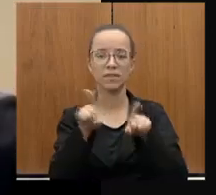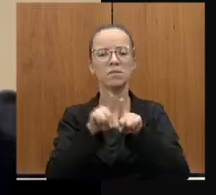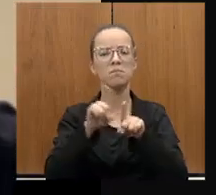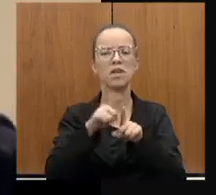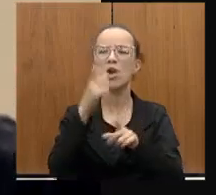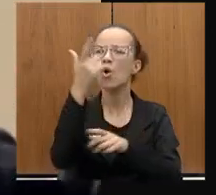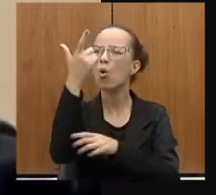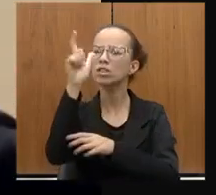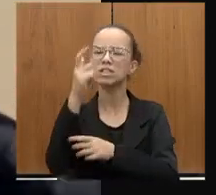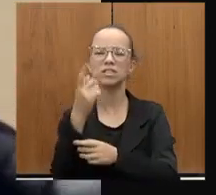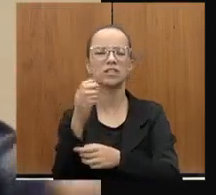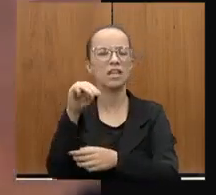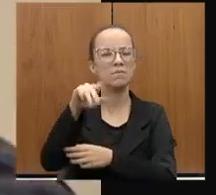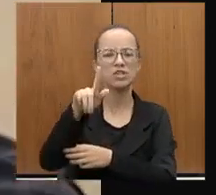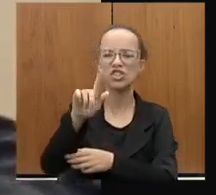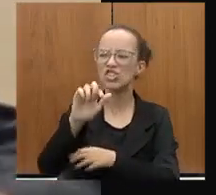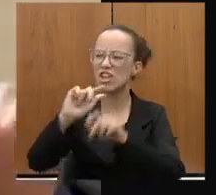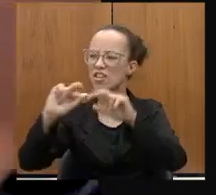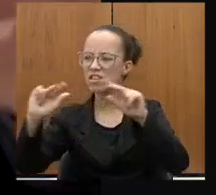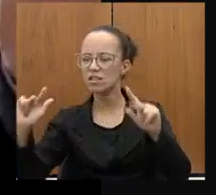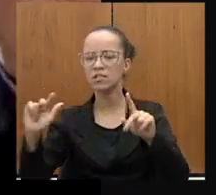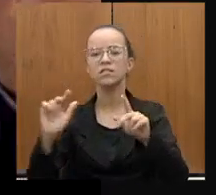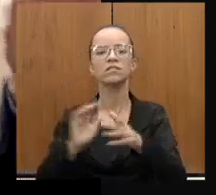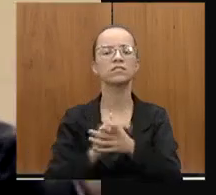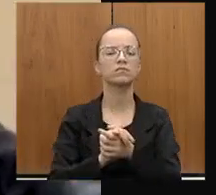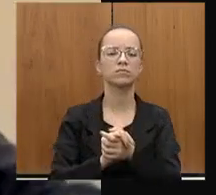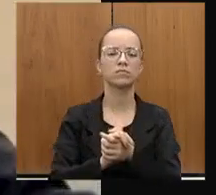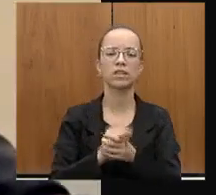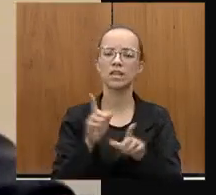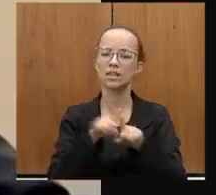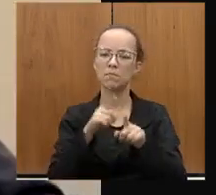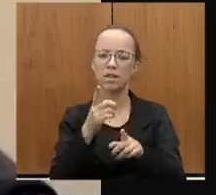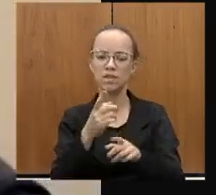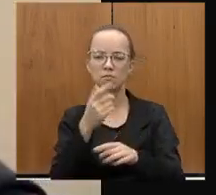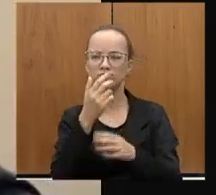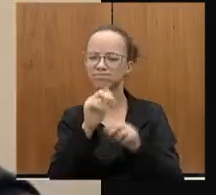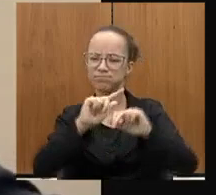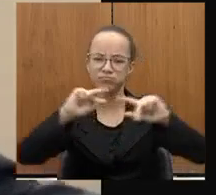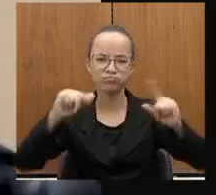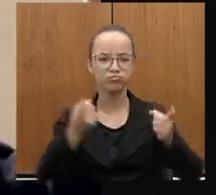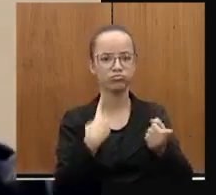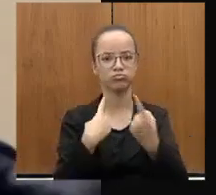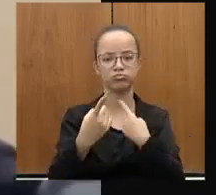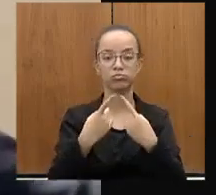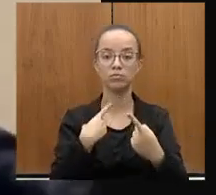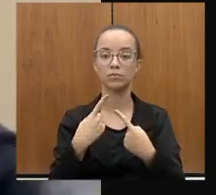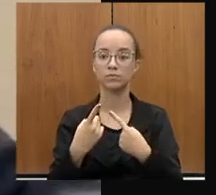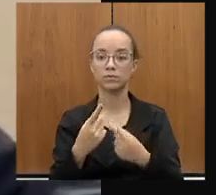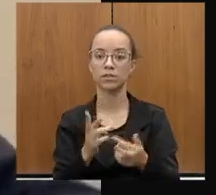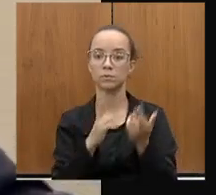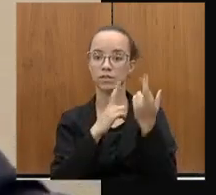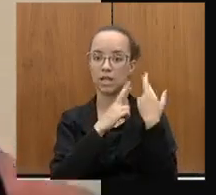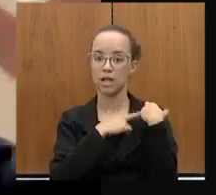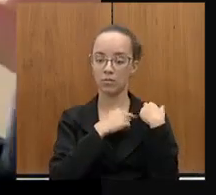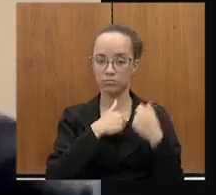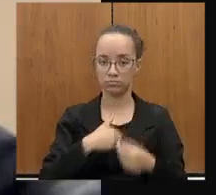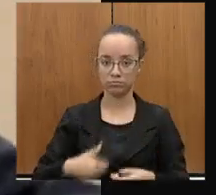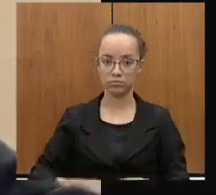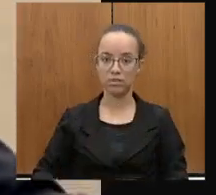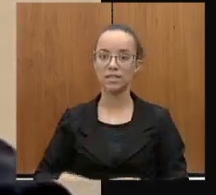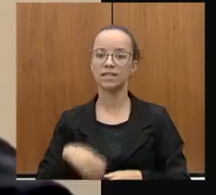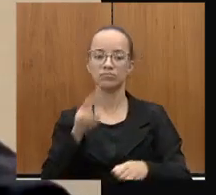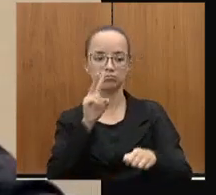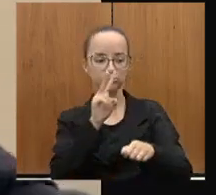outras MG's e LMG's e outras rodovias de competência do governo do Estado estão recebendo